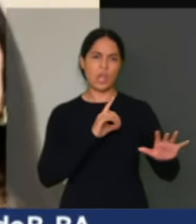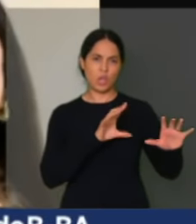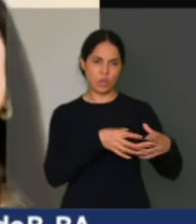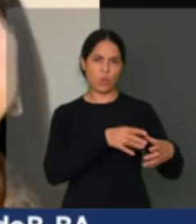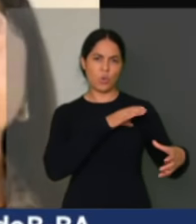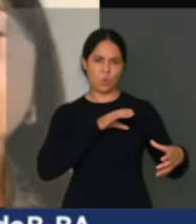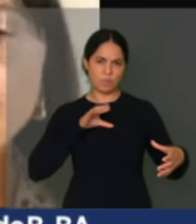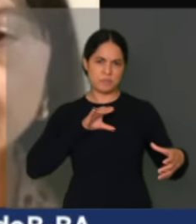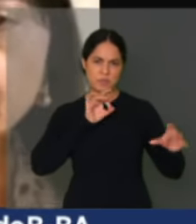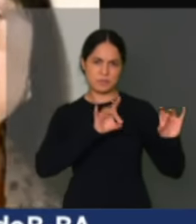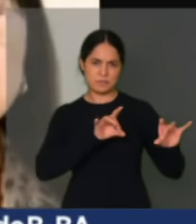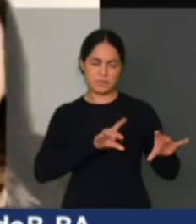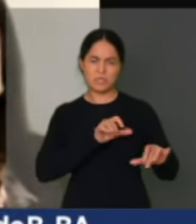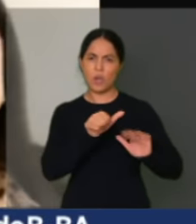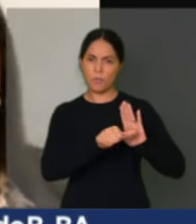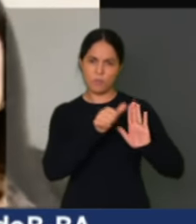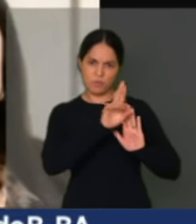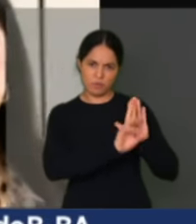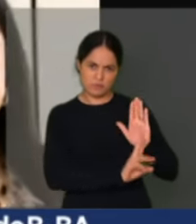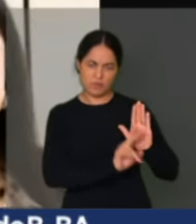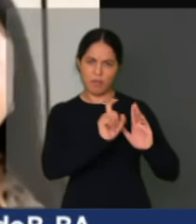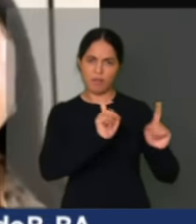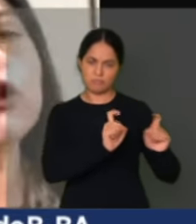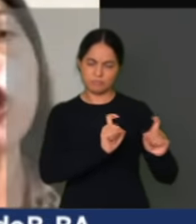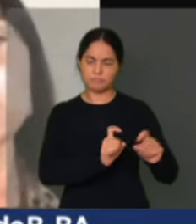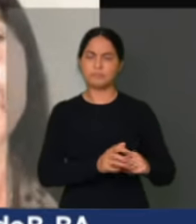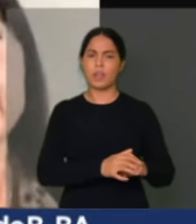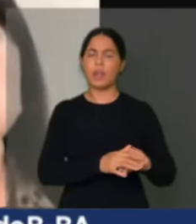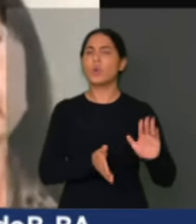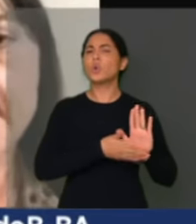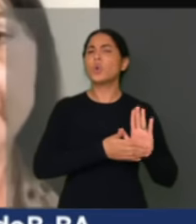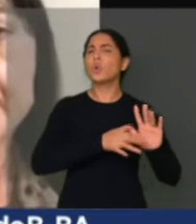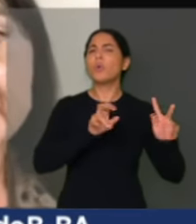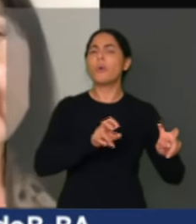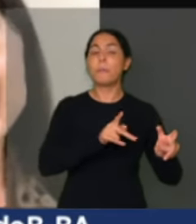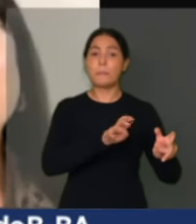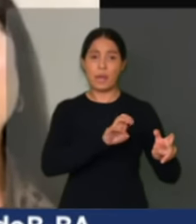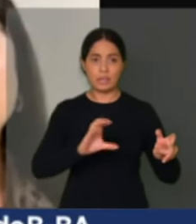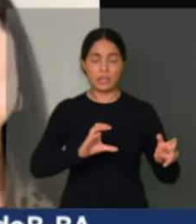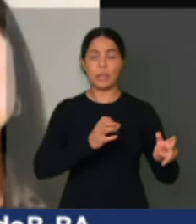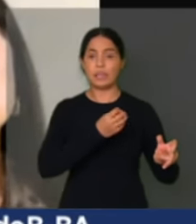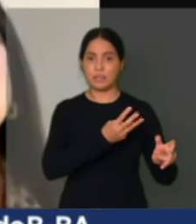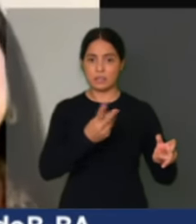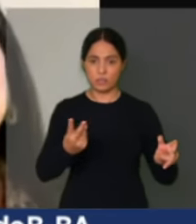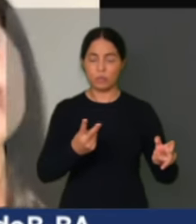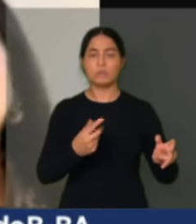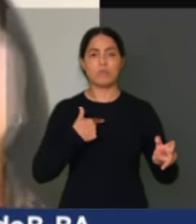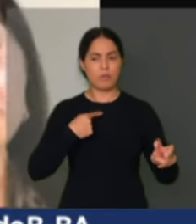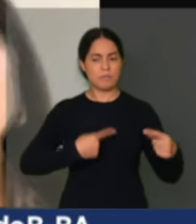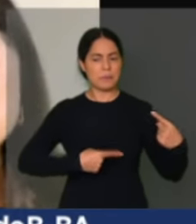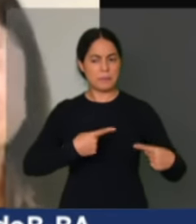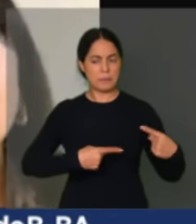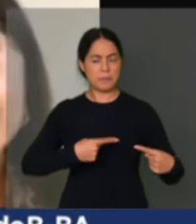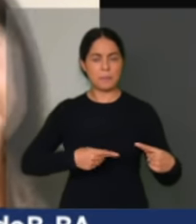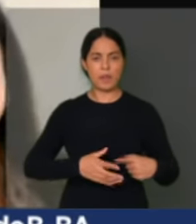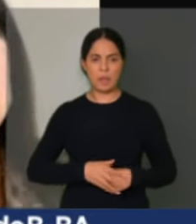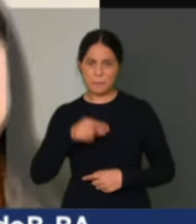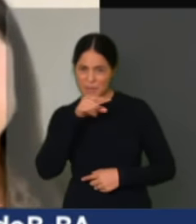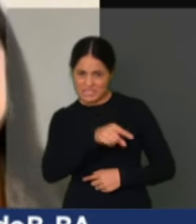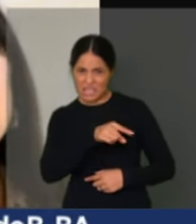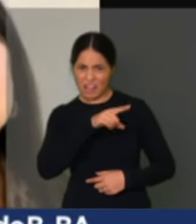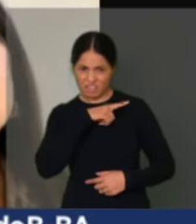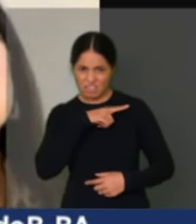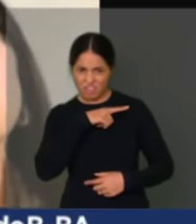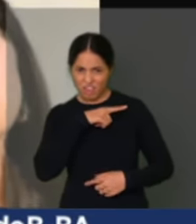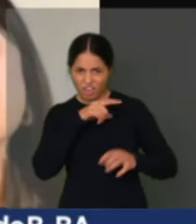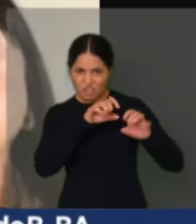discutimos profundamente a PEC 32 e todo o Brasil sabe, ela não estrutura nenhum plano de metas